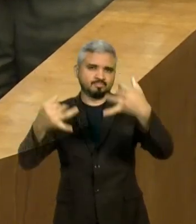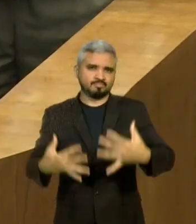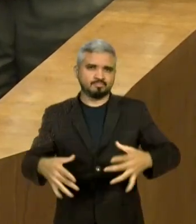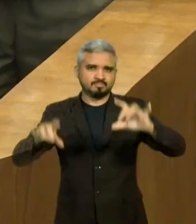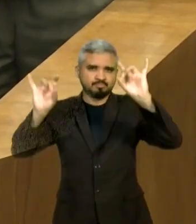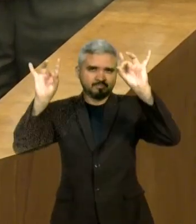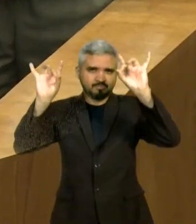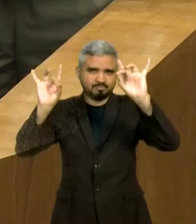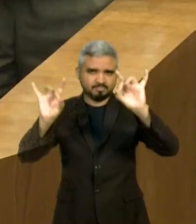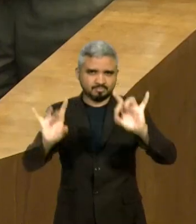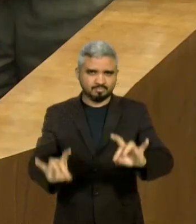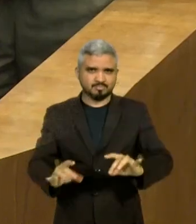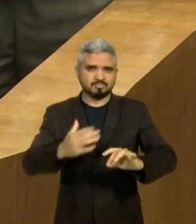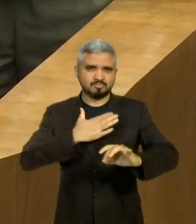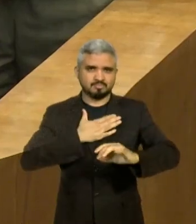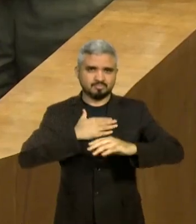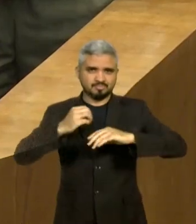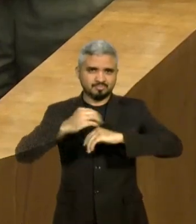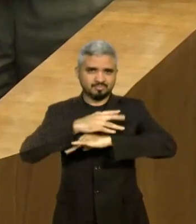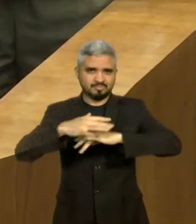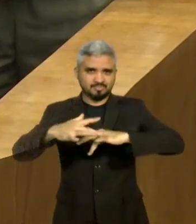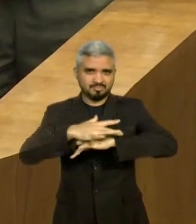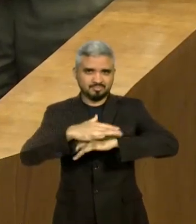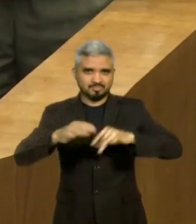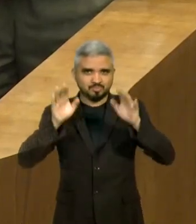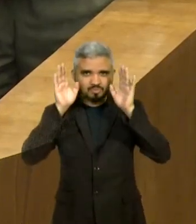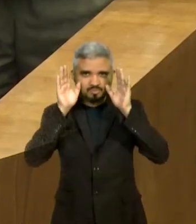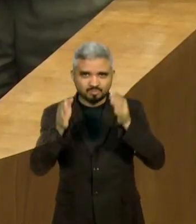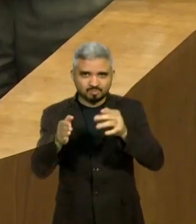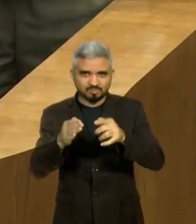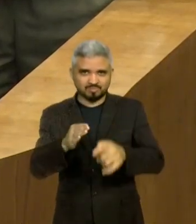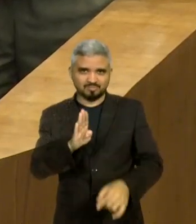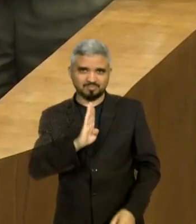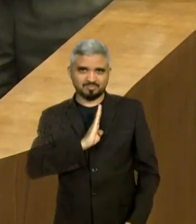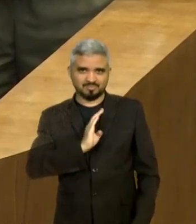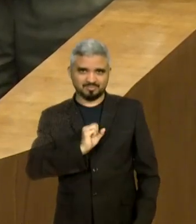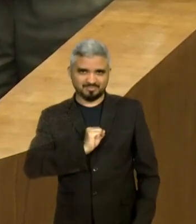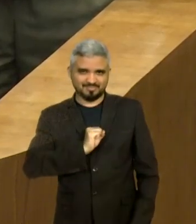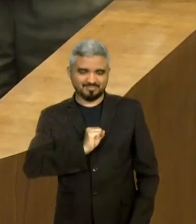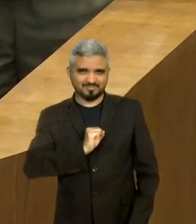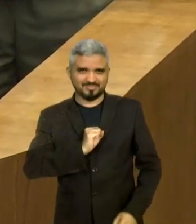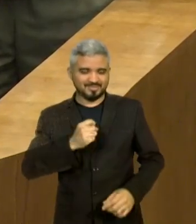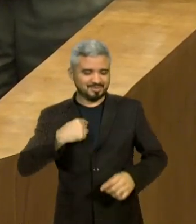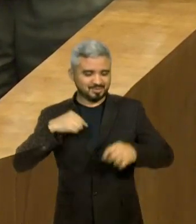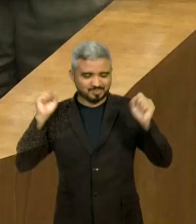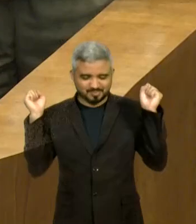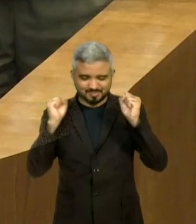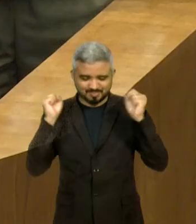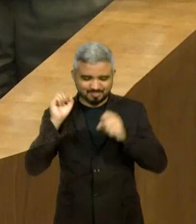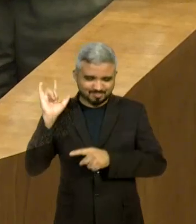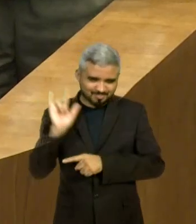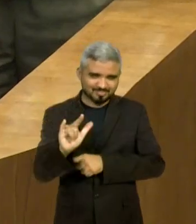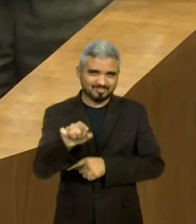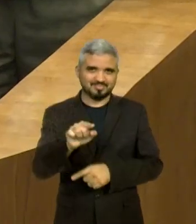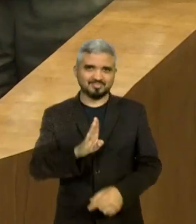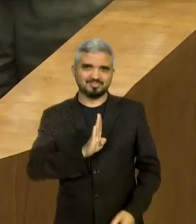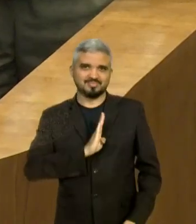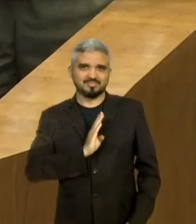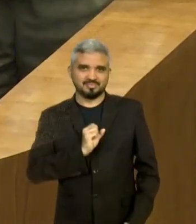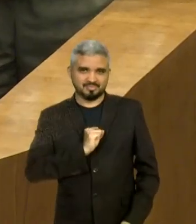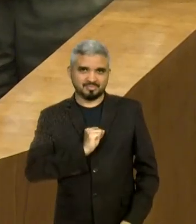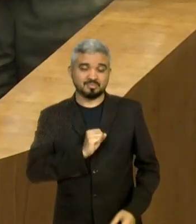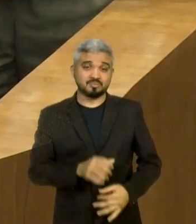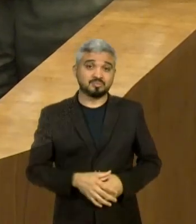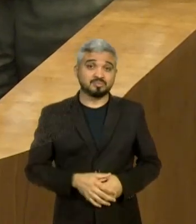minha cidade de Balsas, do meu Balsas querido. Em Balsas, foi uma